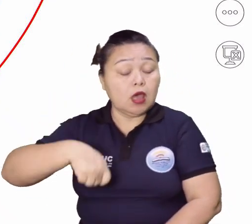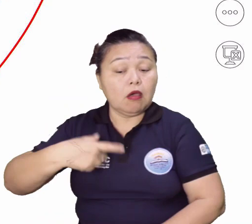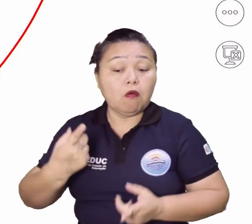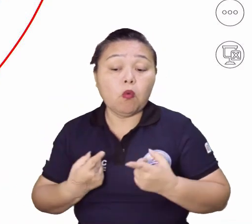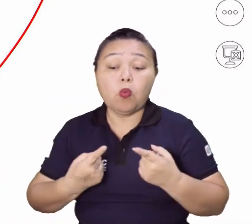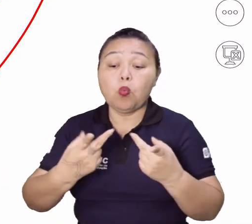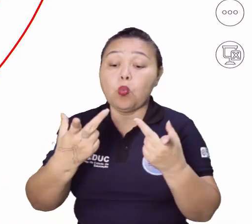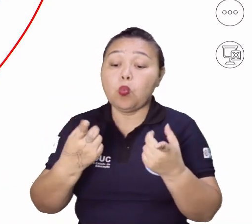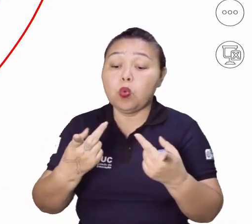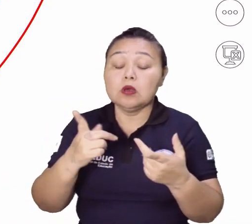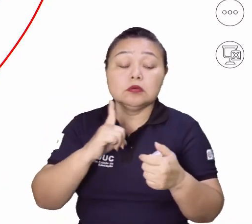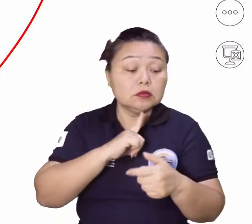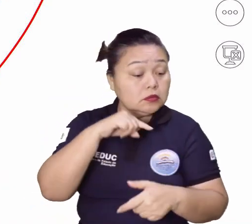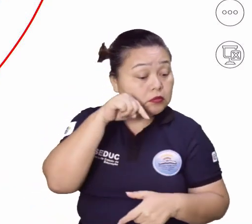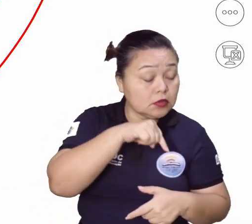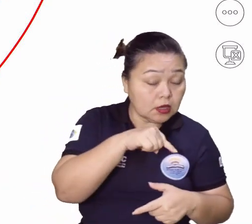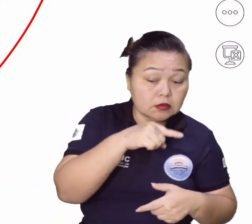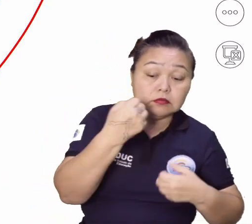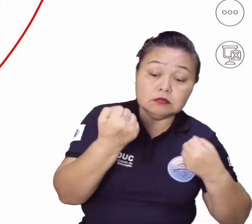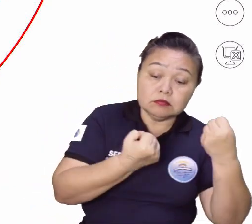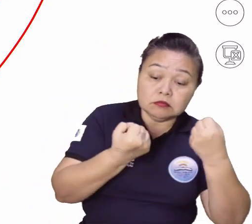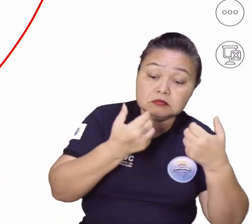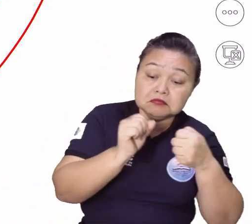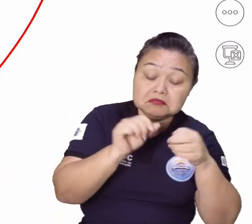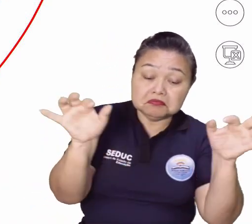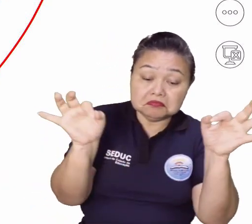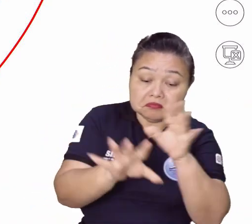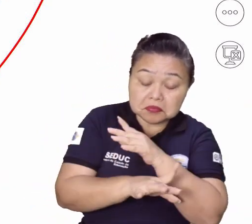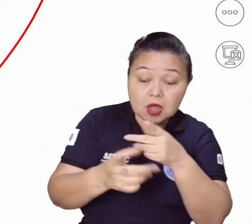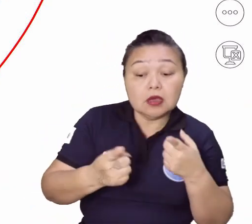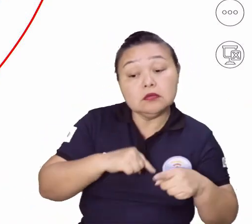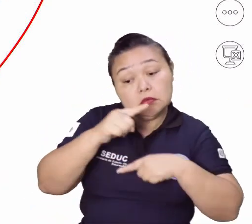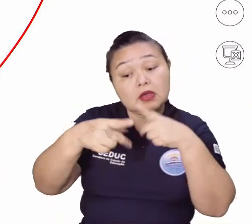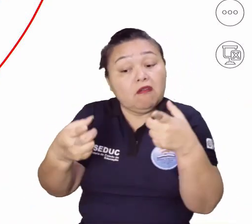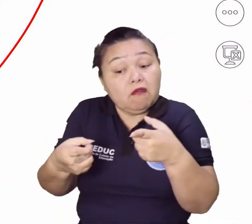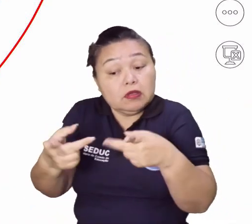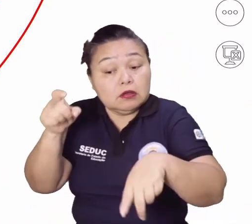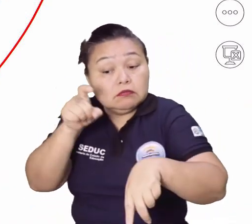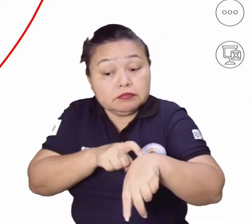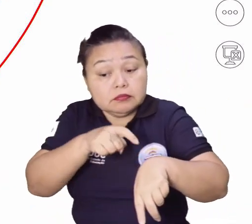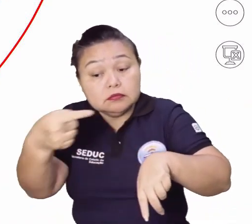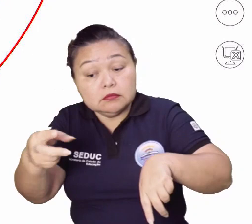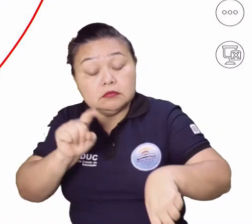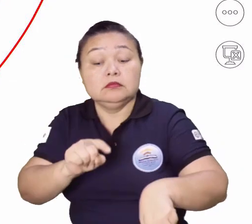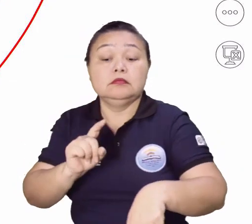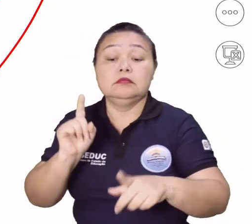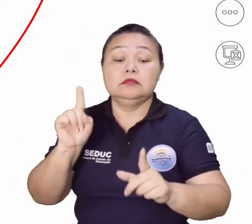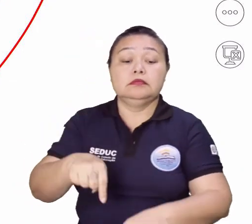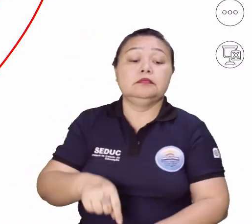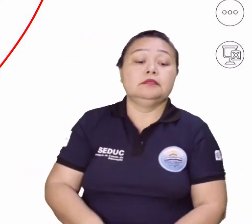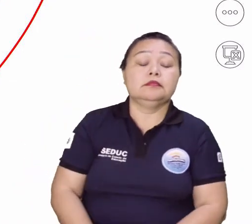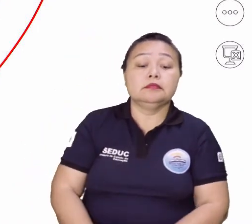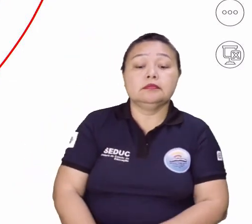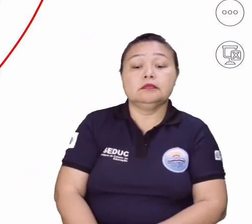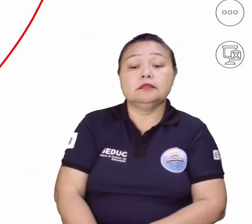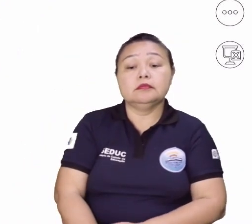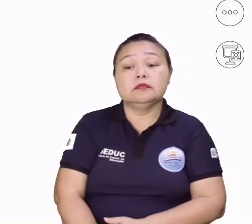vender aquilo que você produz. Essa é a prática chamada just in time, ok?